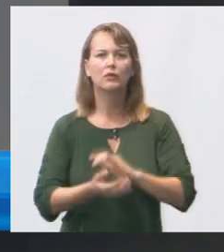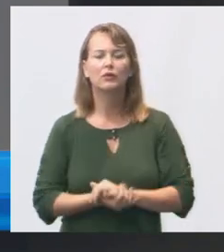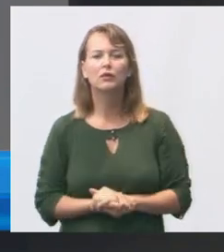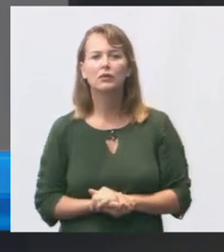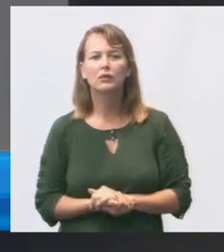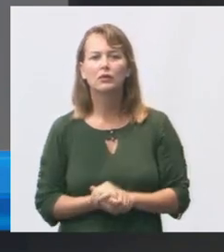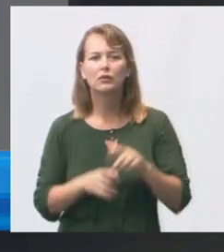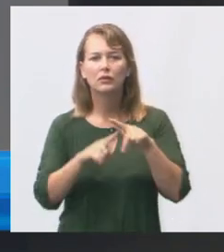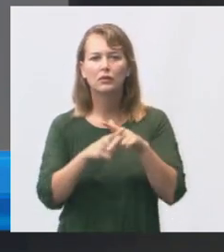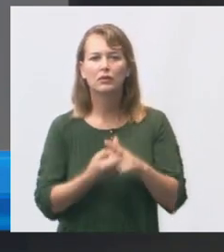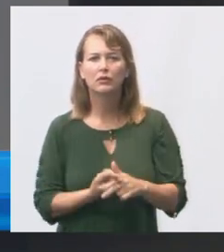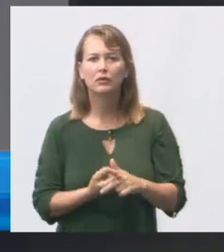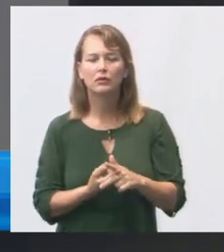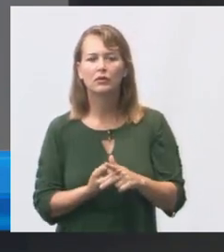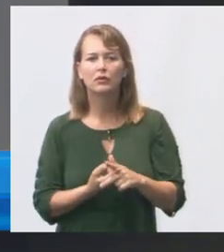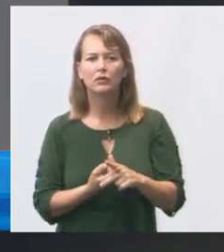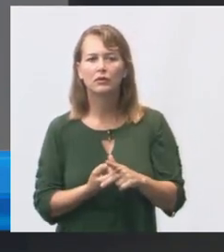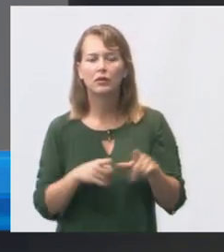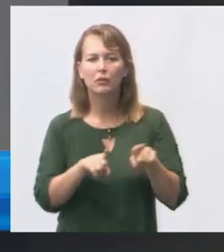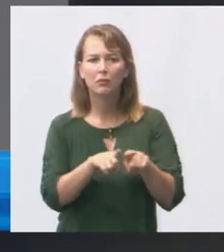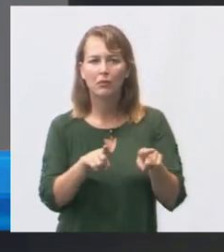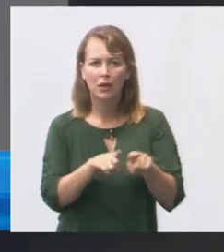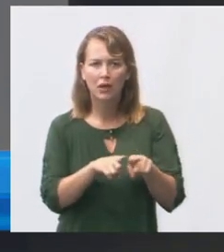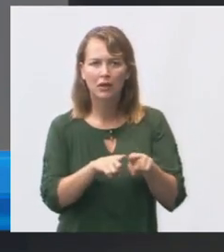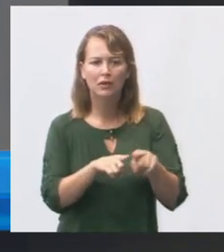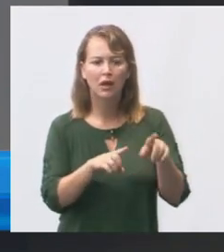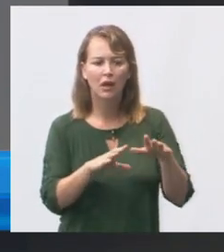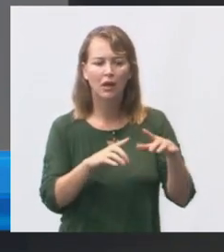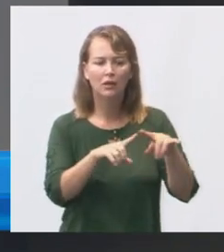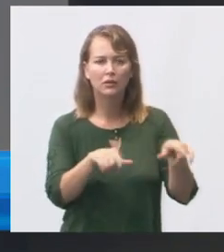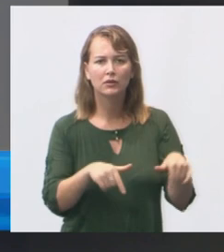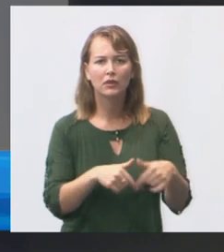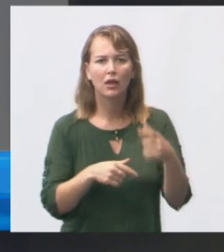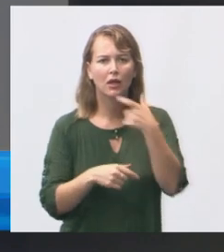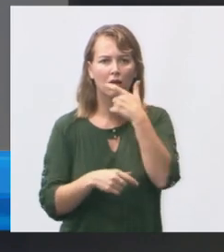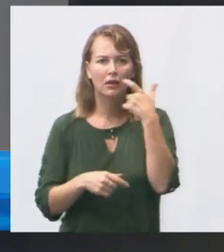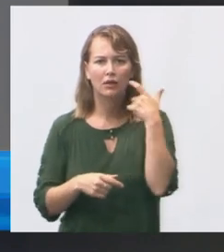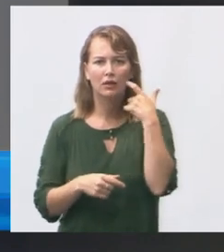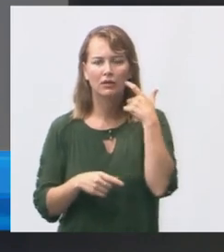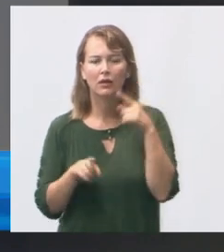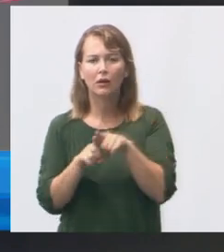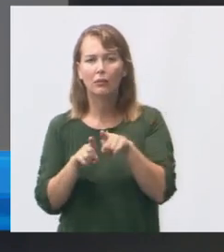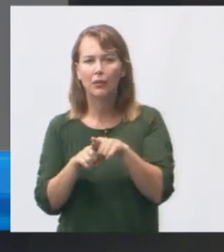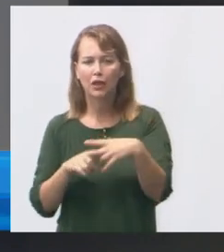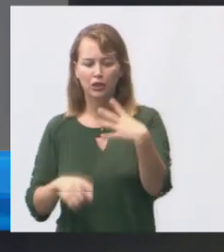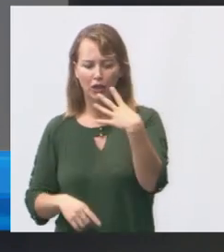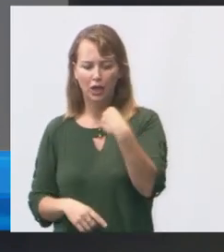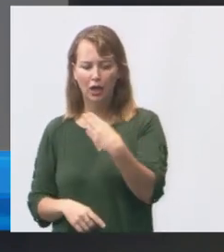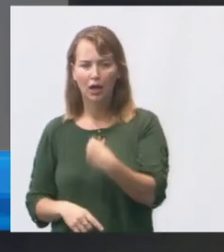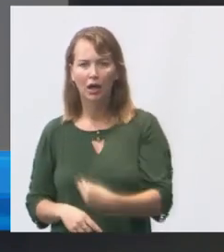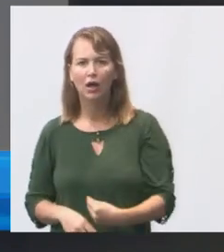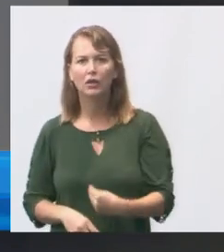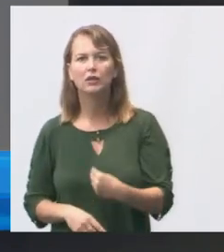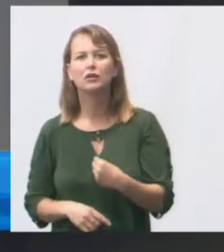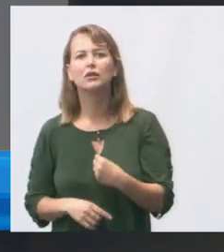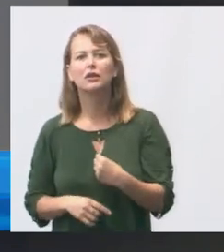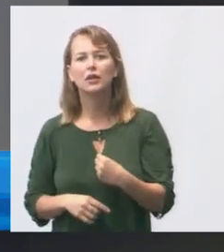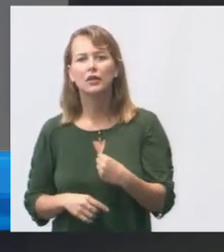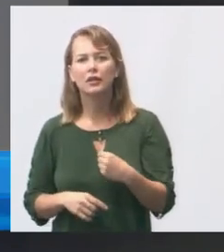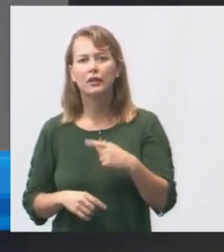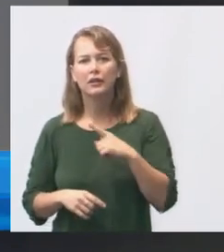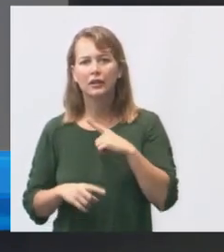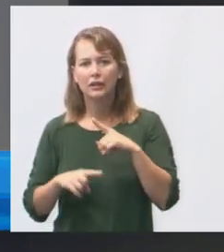revisão e adequação do layout da odontologia também adequação da sala de raio-x já possui equipamento mas não está funcionando